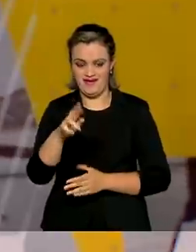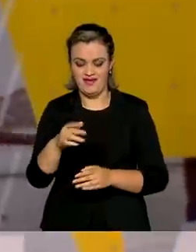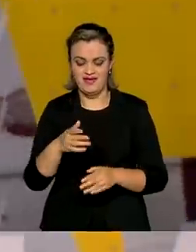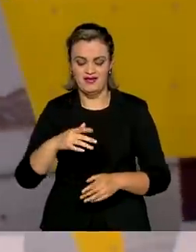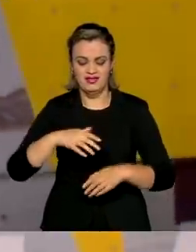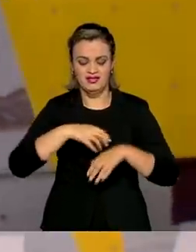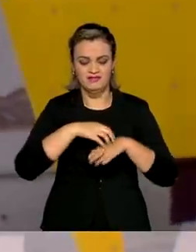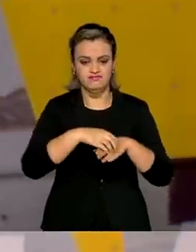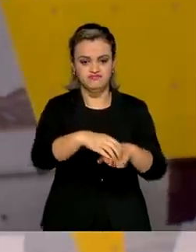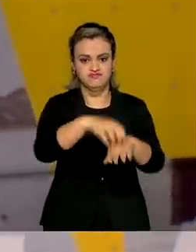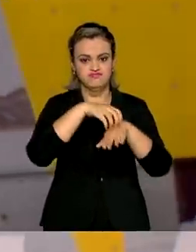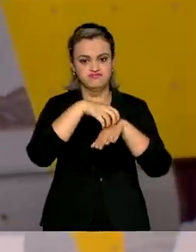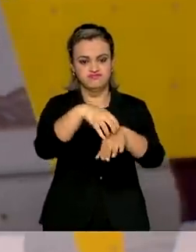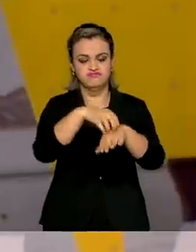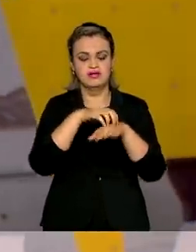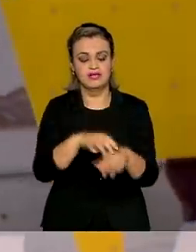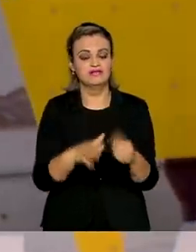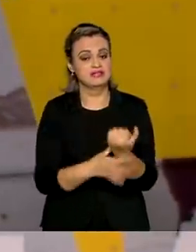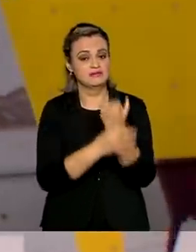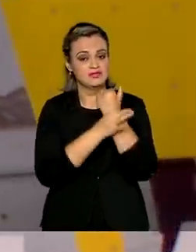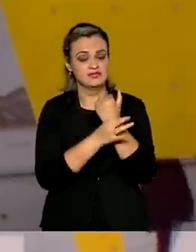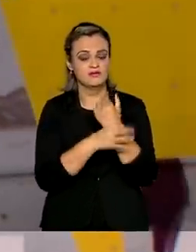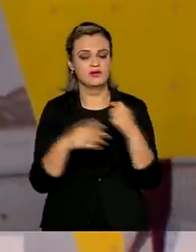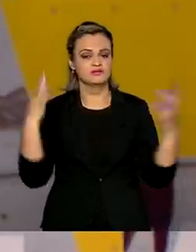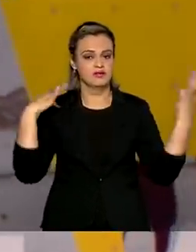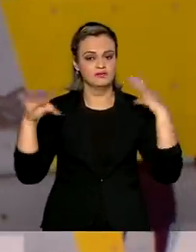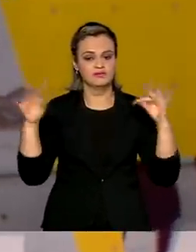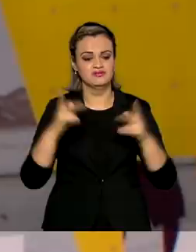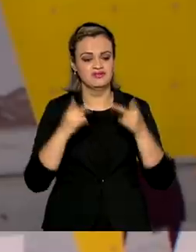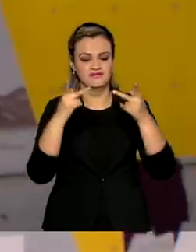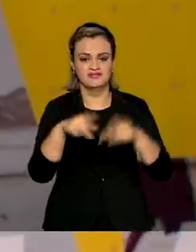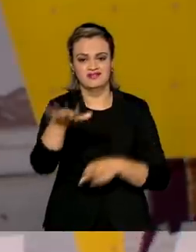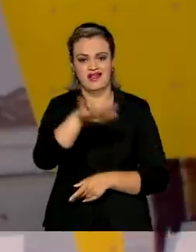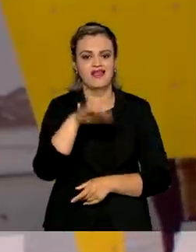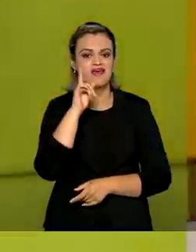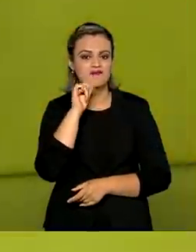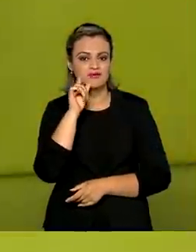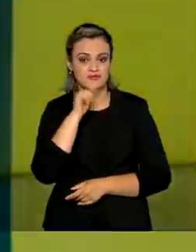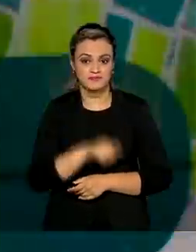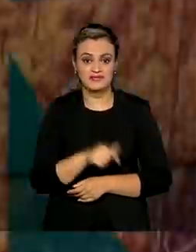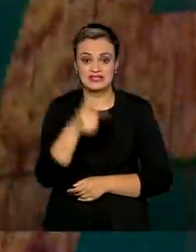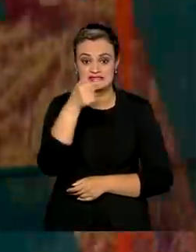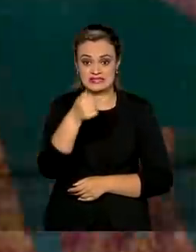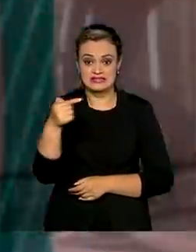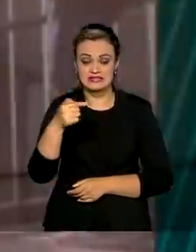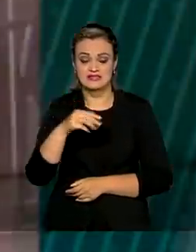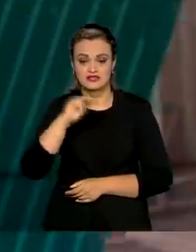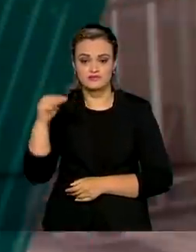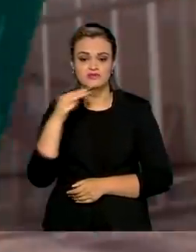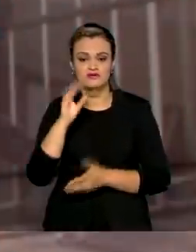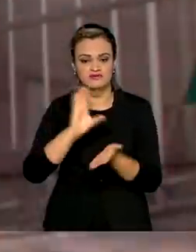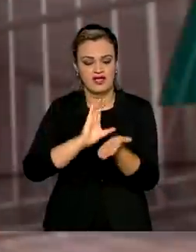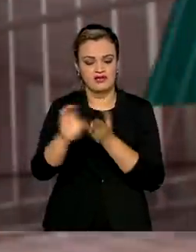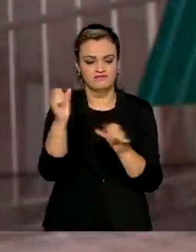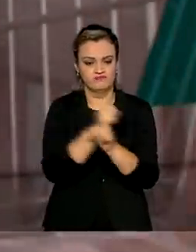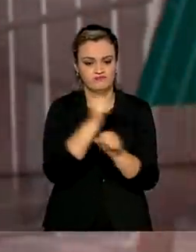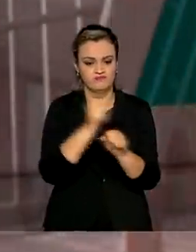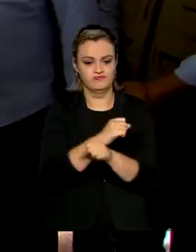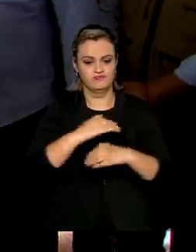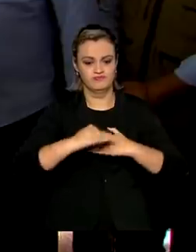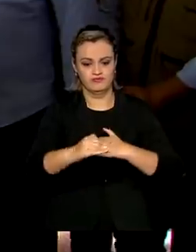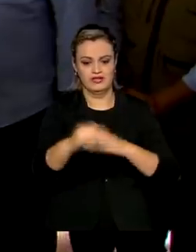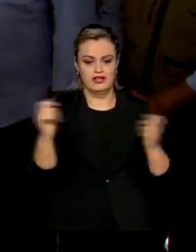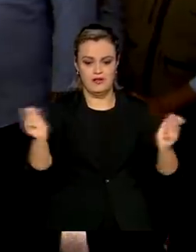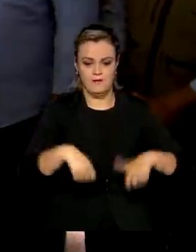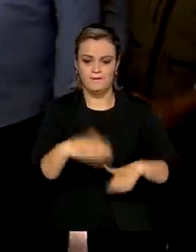segurança a moradores e turistas que visitam a capital. Mais de 77 milhões de reais foram investidos na obra.